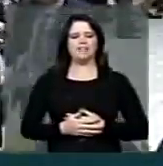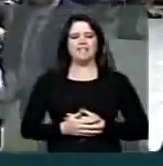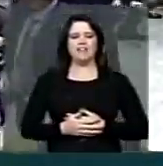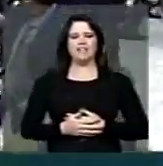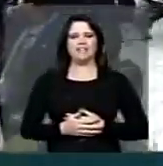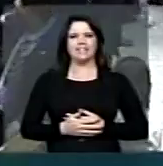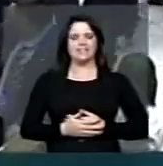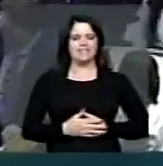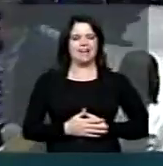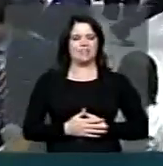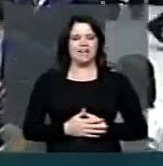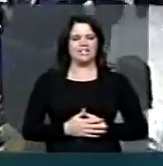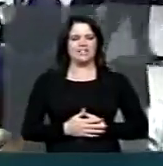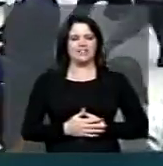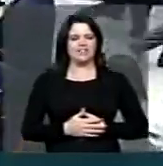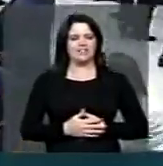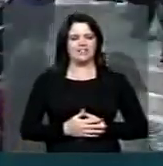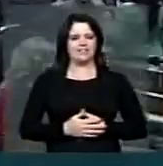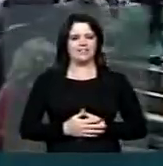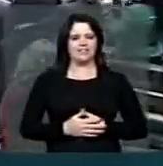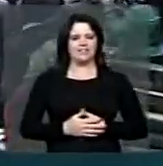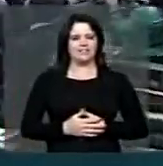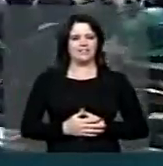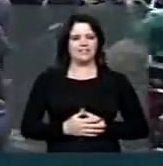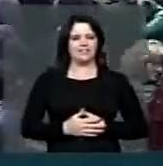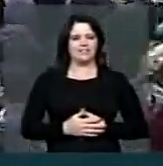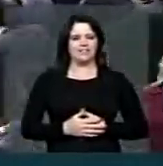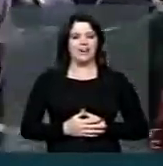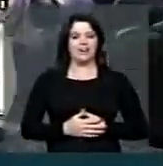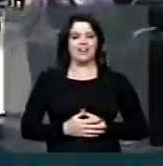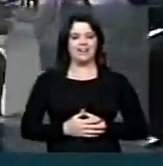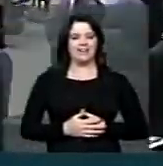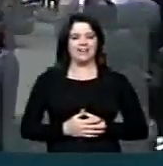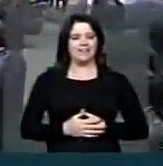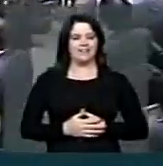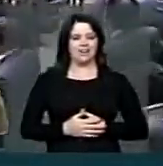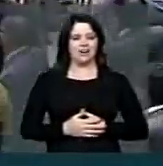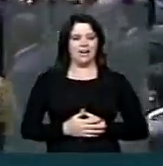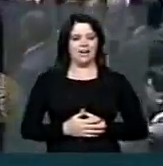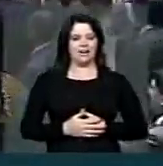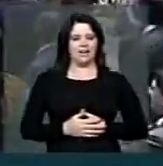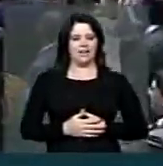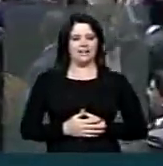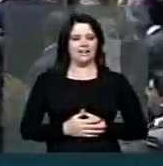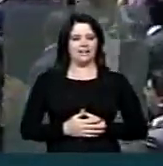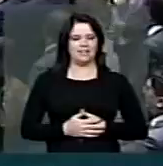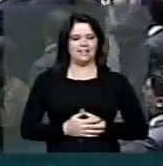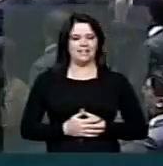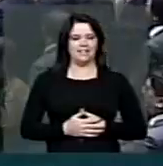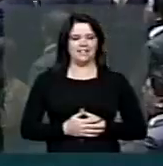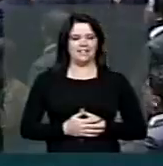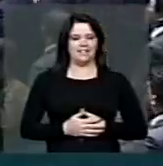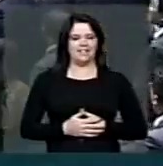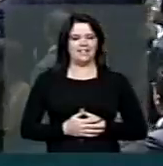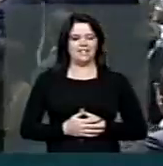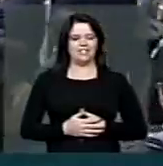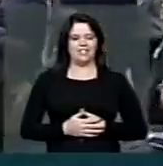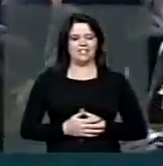Eu estou aqui no meio da correria A gente pode ver alguns representantes Entram pelo plenário agora, apenas poucos deles